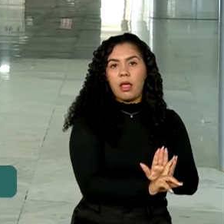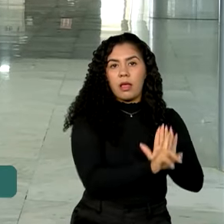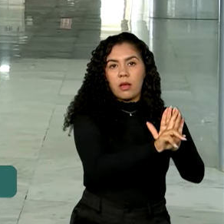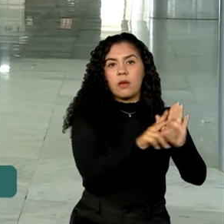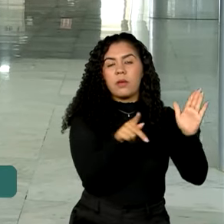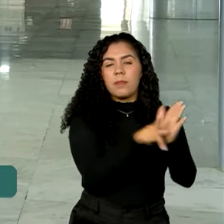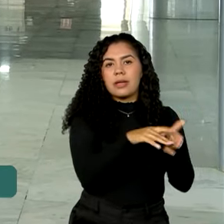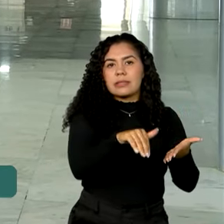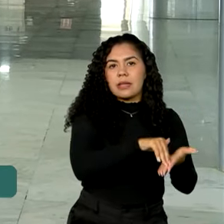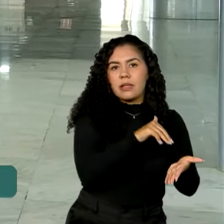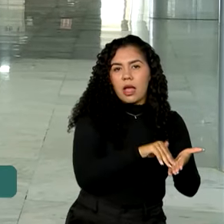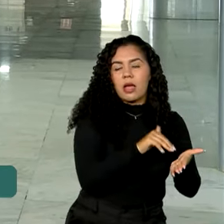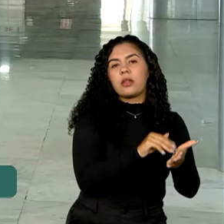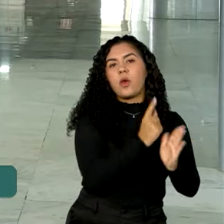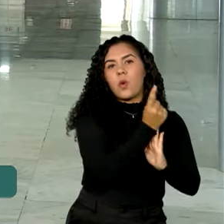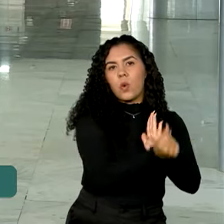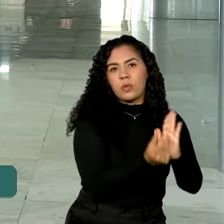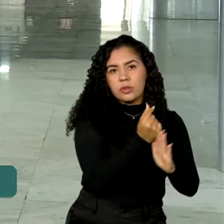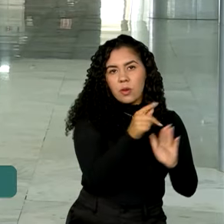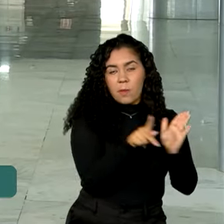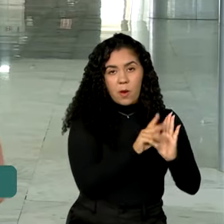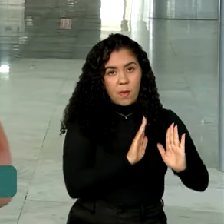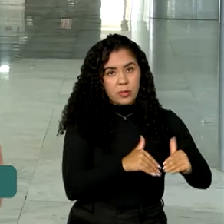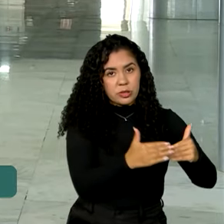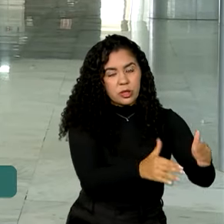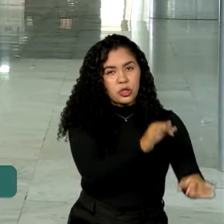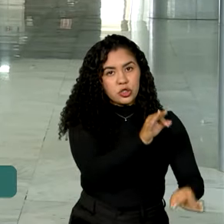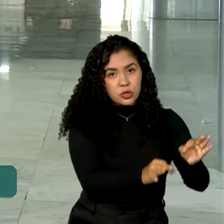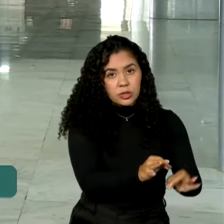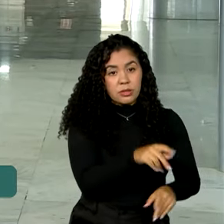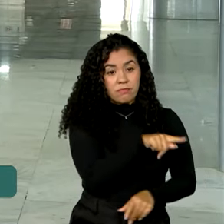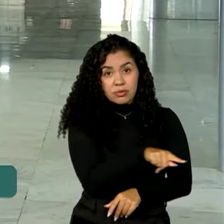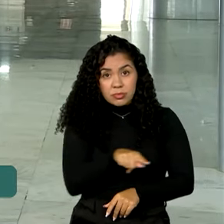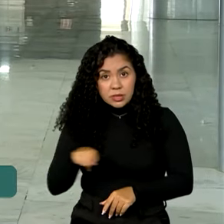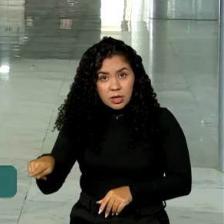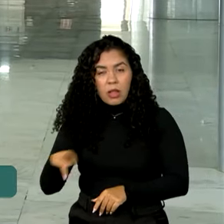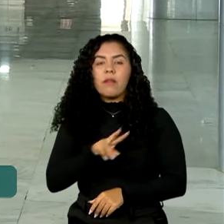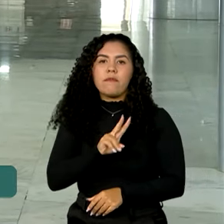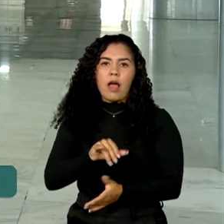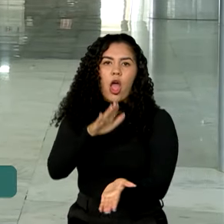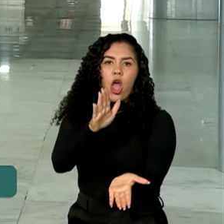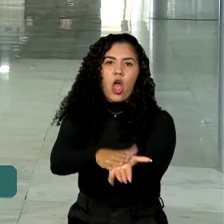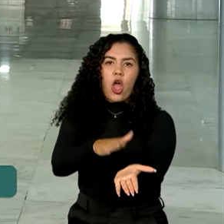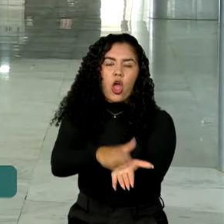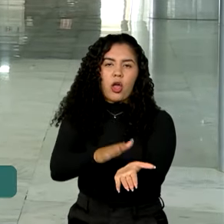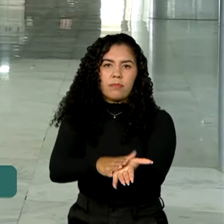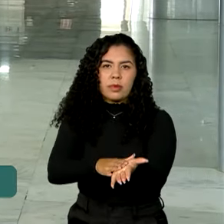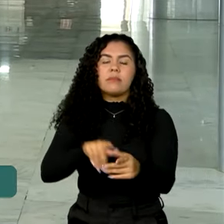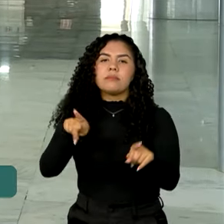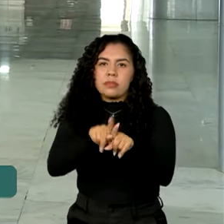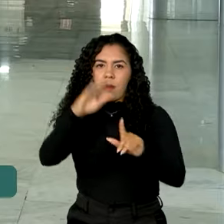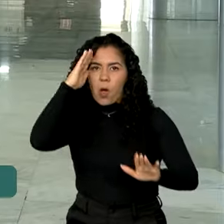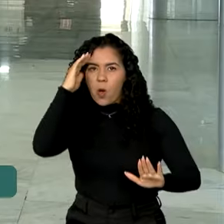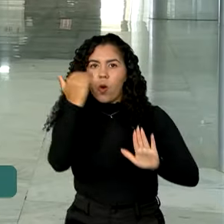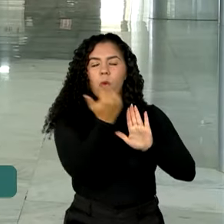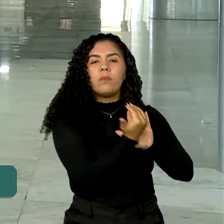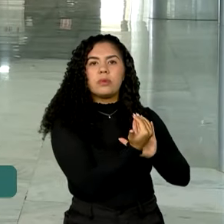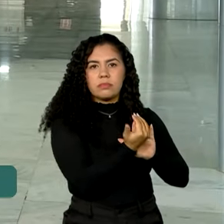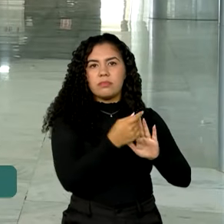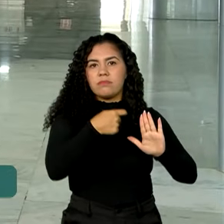Consumidor do Ministério da Justiça, que vai cobrar as providências e o cumprimento das